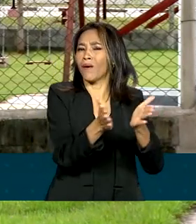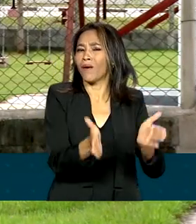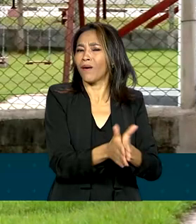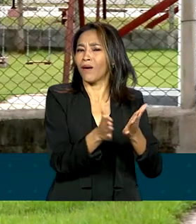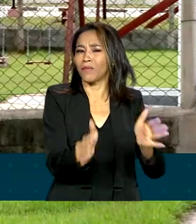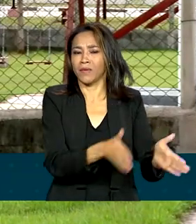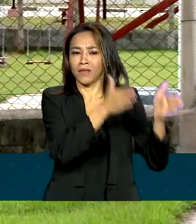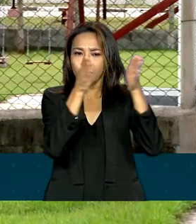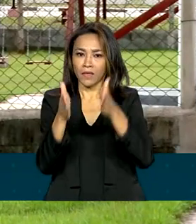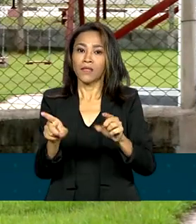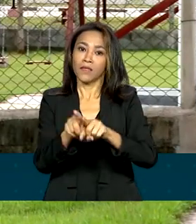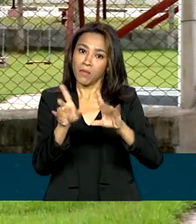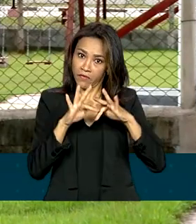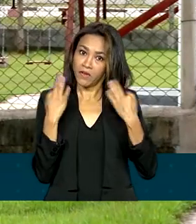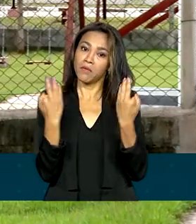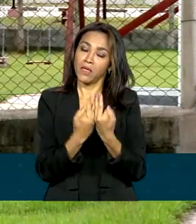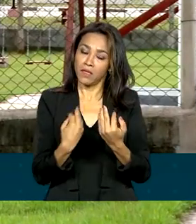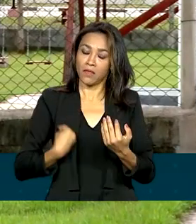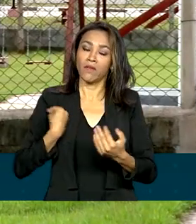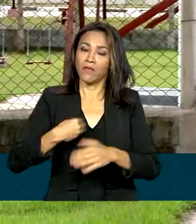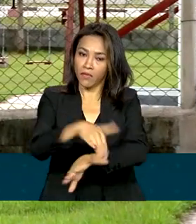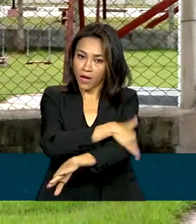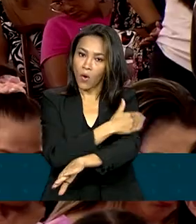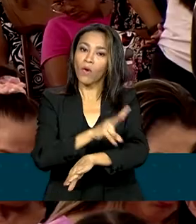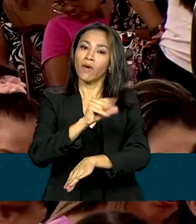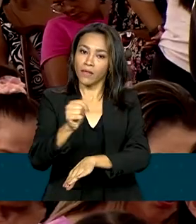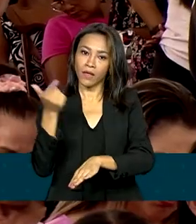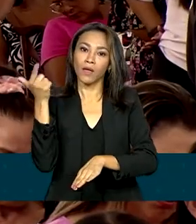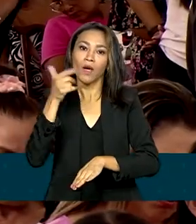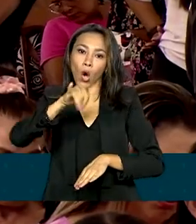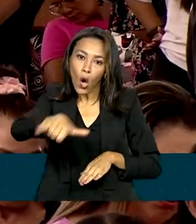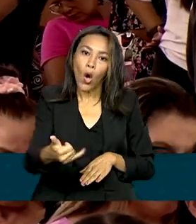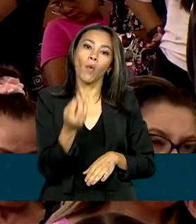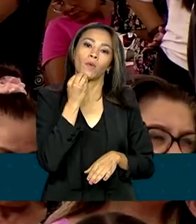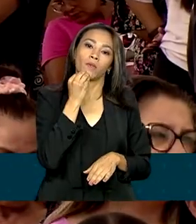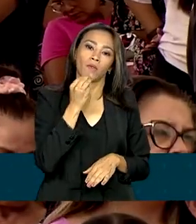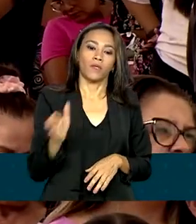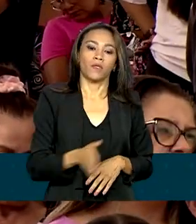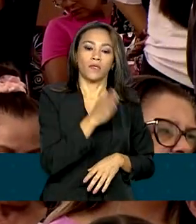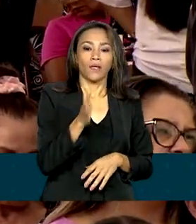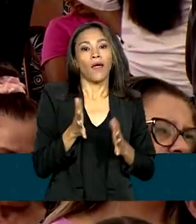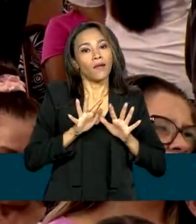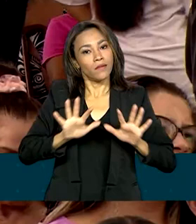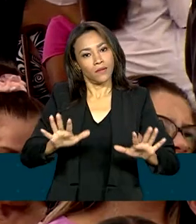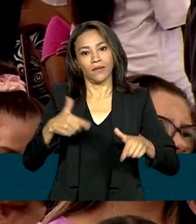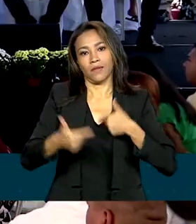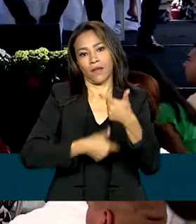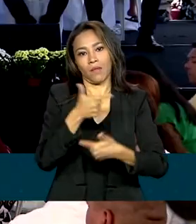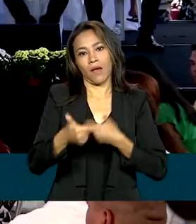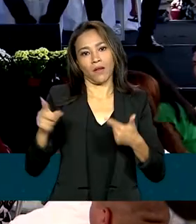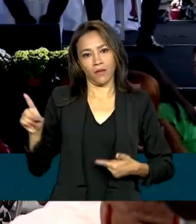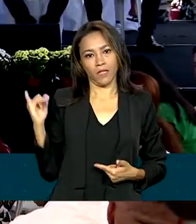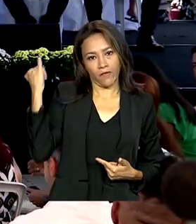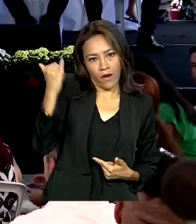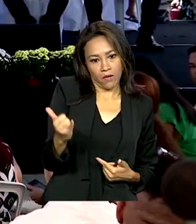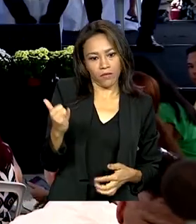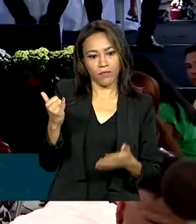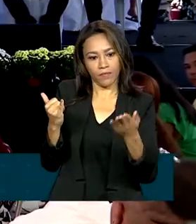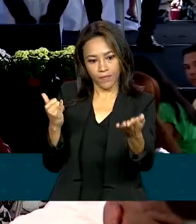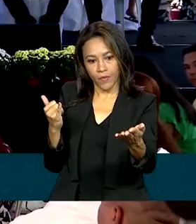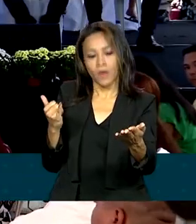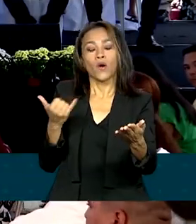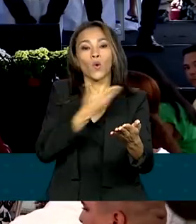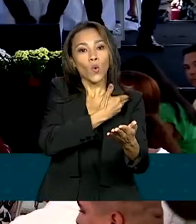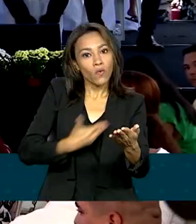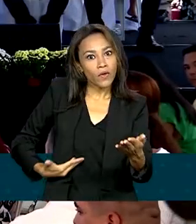famílias em situação de rua serão atendidas. É assim que se trabalha um governo que olha para o povo. É